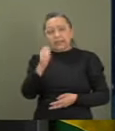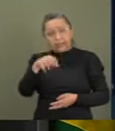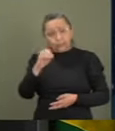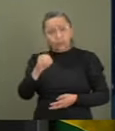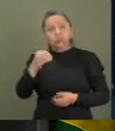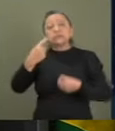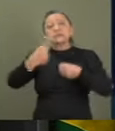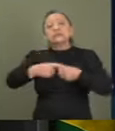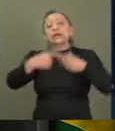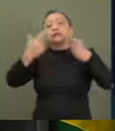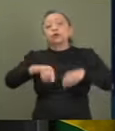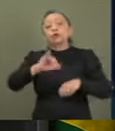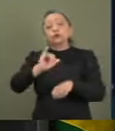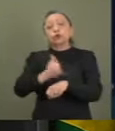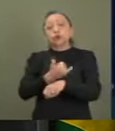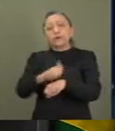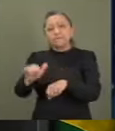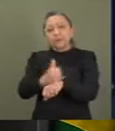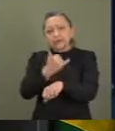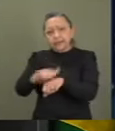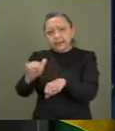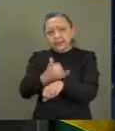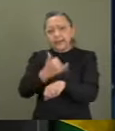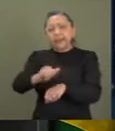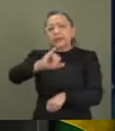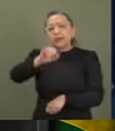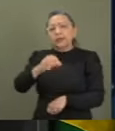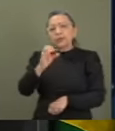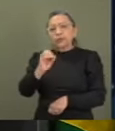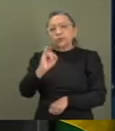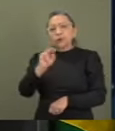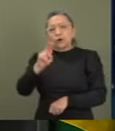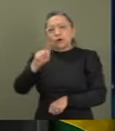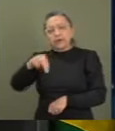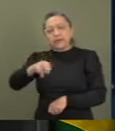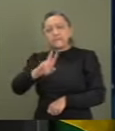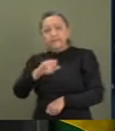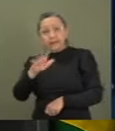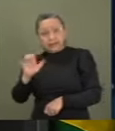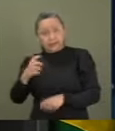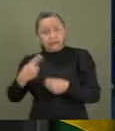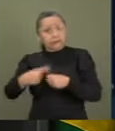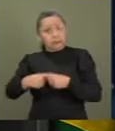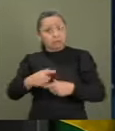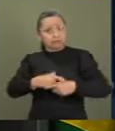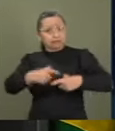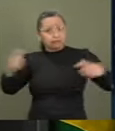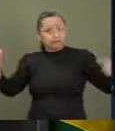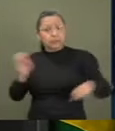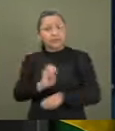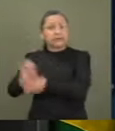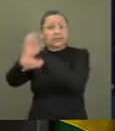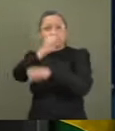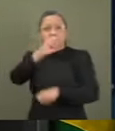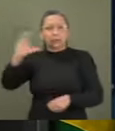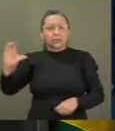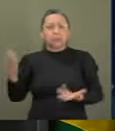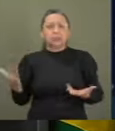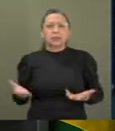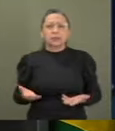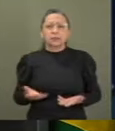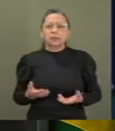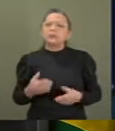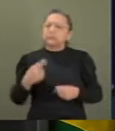importantes se desenvolvidas de Santa Catarina, em tamanho, era para ser quase a